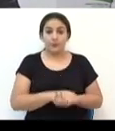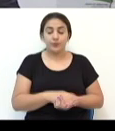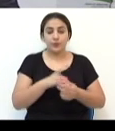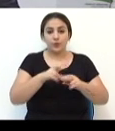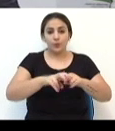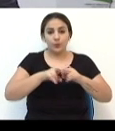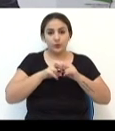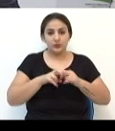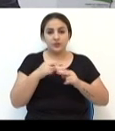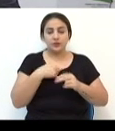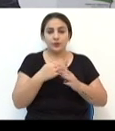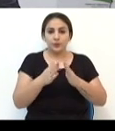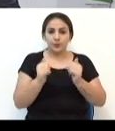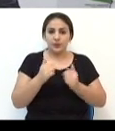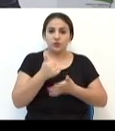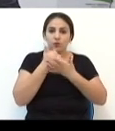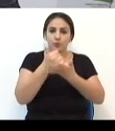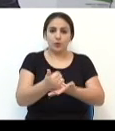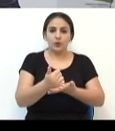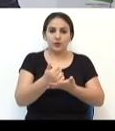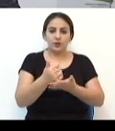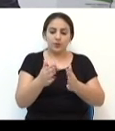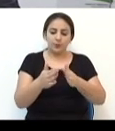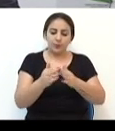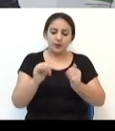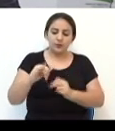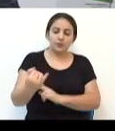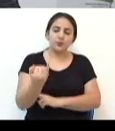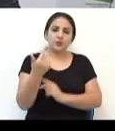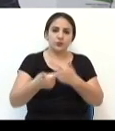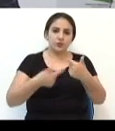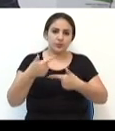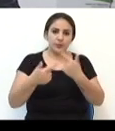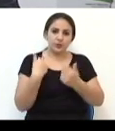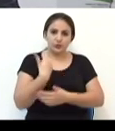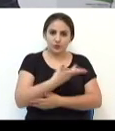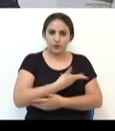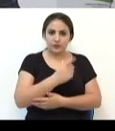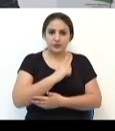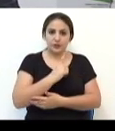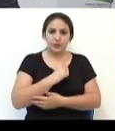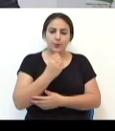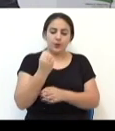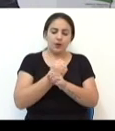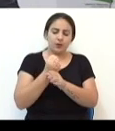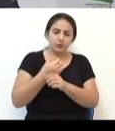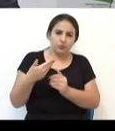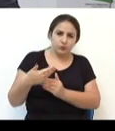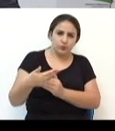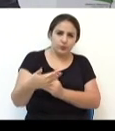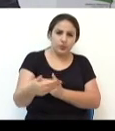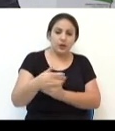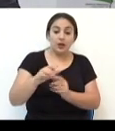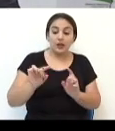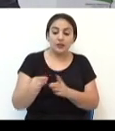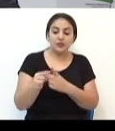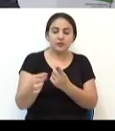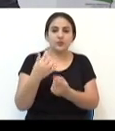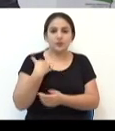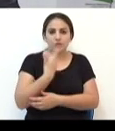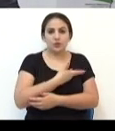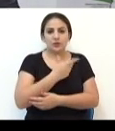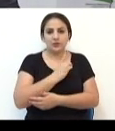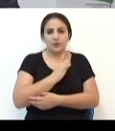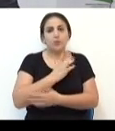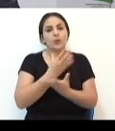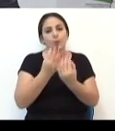Então, eu peço esse apoio na continuidade do trabalho que nós vamos ter ao longo dos próximos anos, nos desafios que nós teremos,